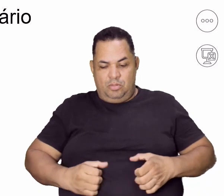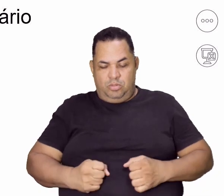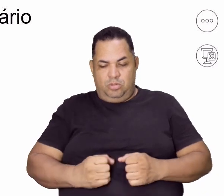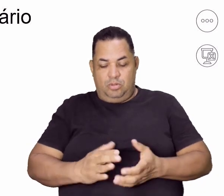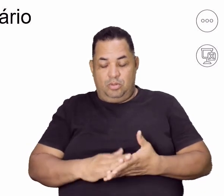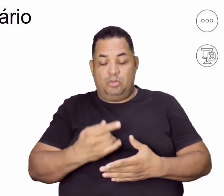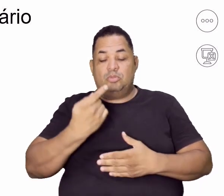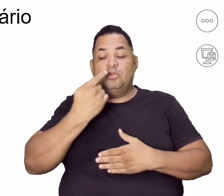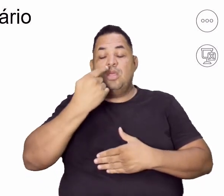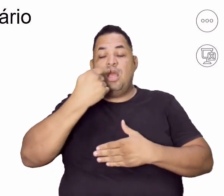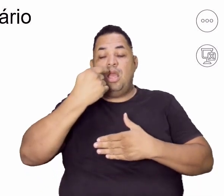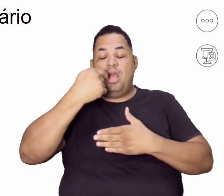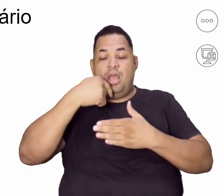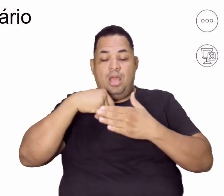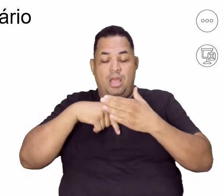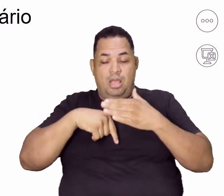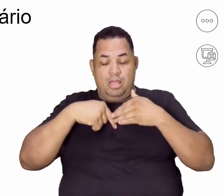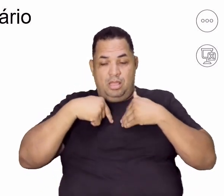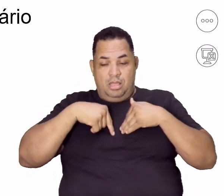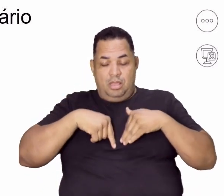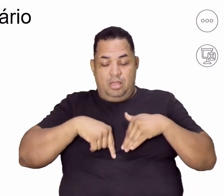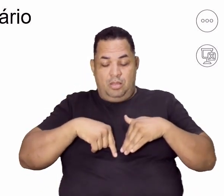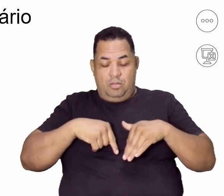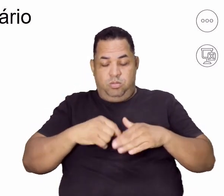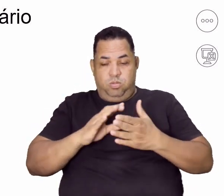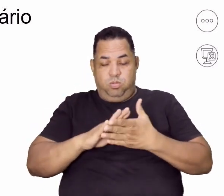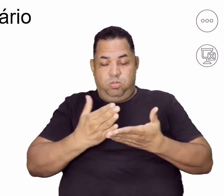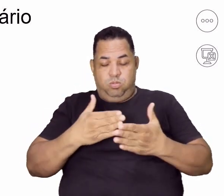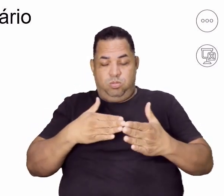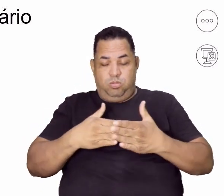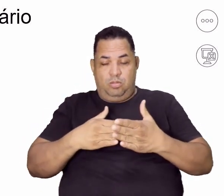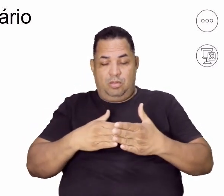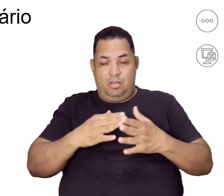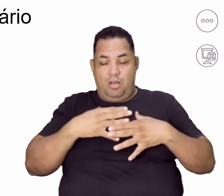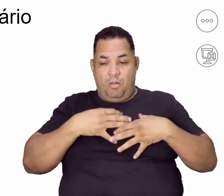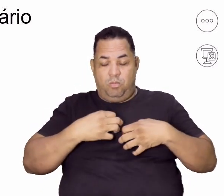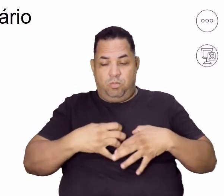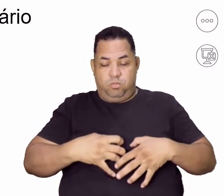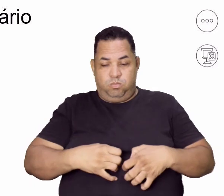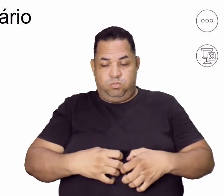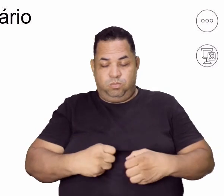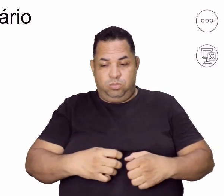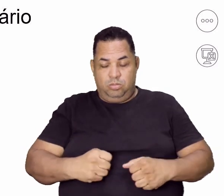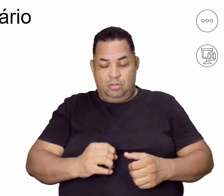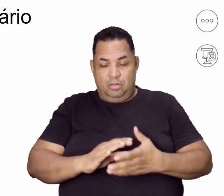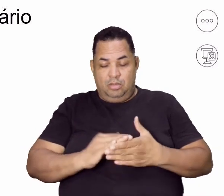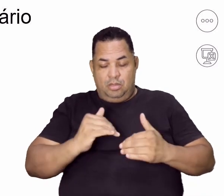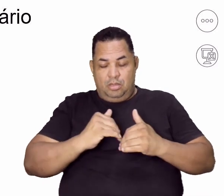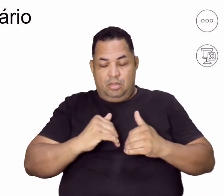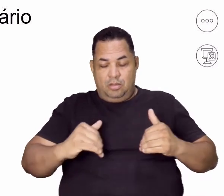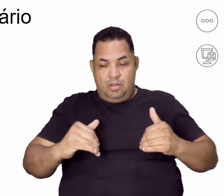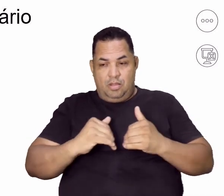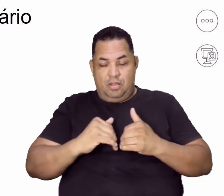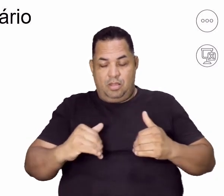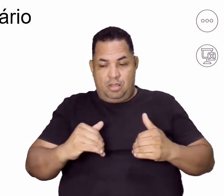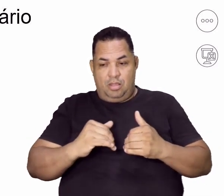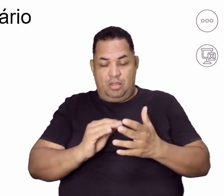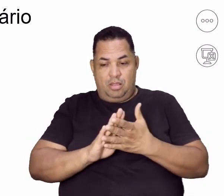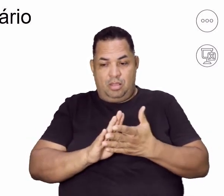que o alimento passa pela garganta, até chegar no estômago e vai agredindo tudo. Então eu tenho rupturas